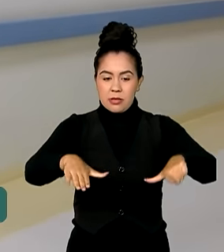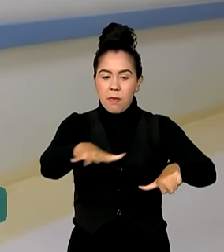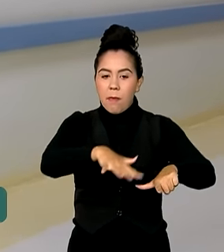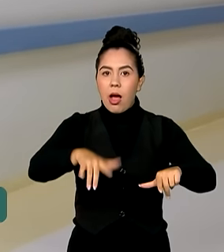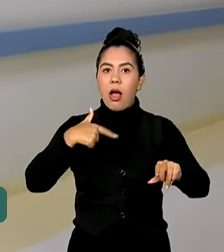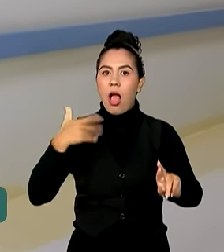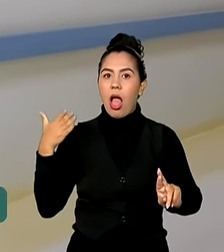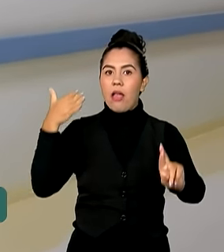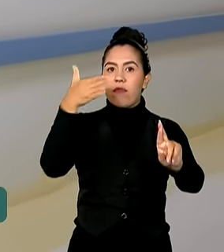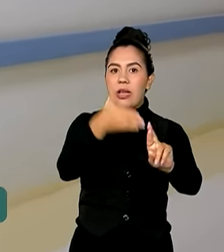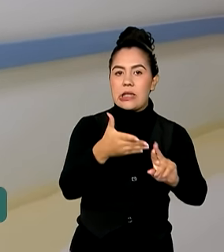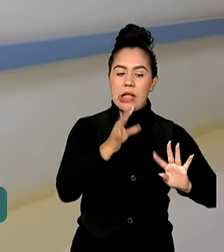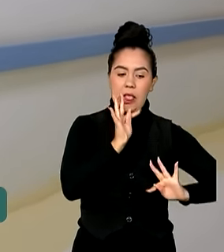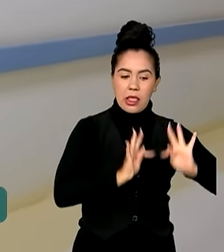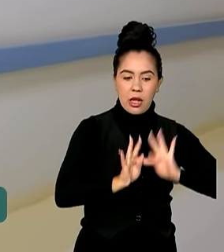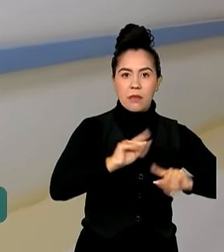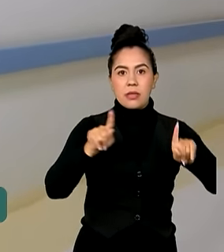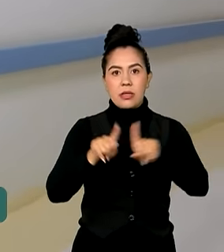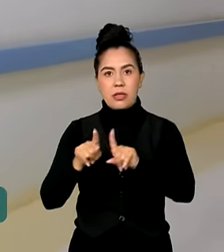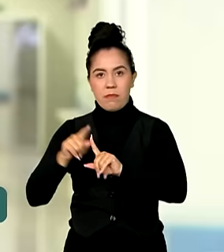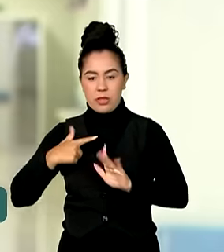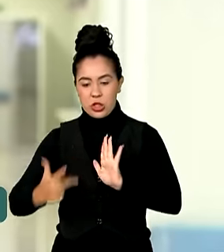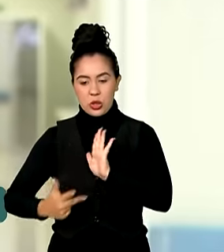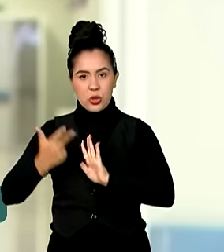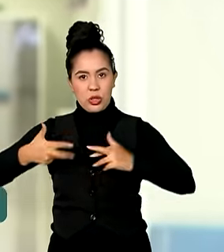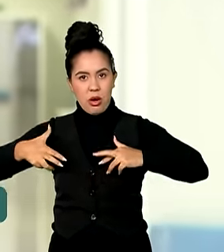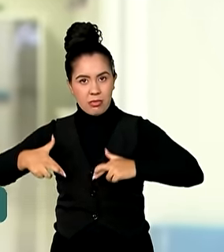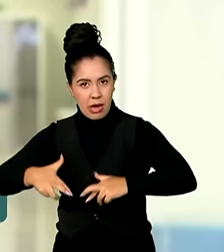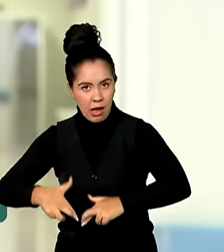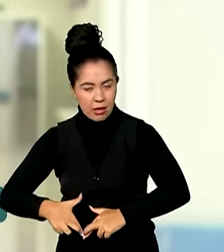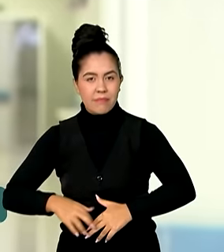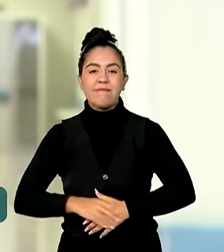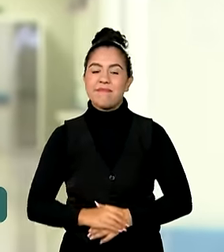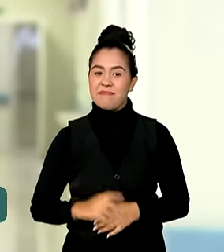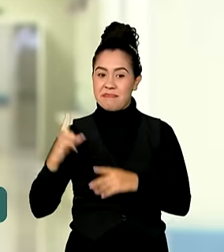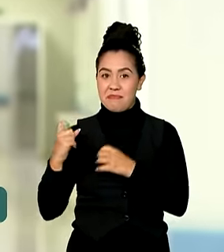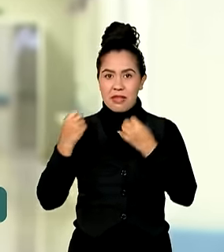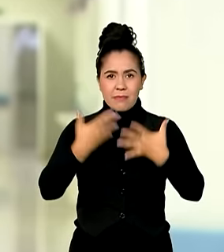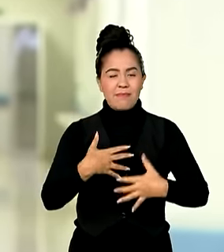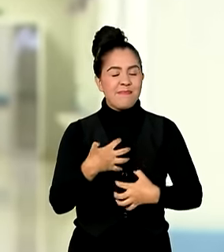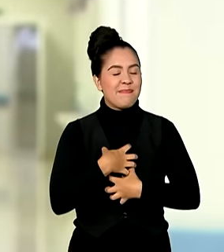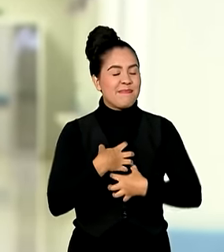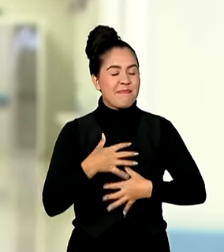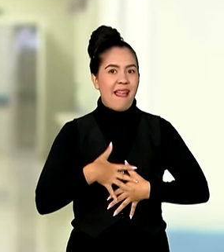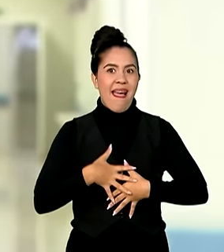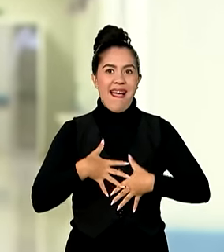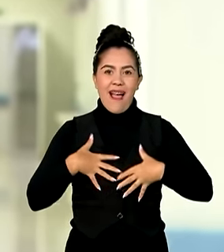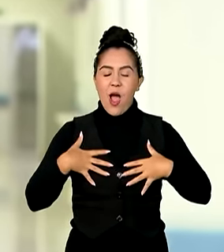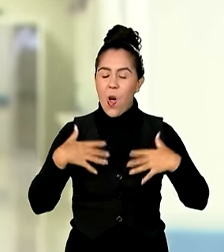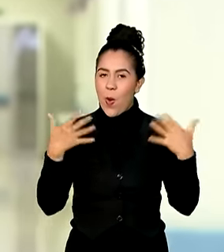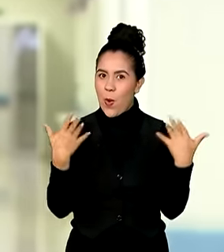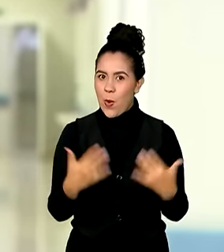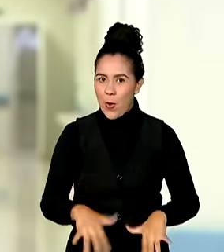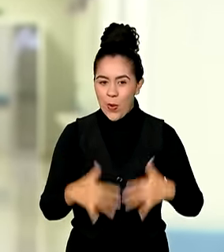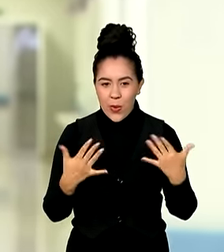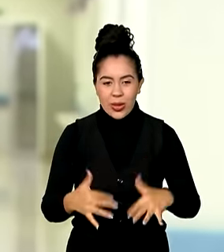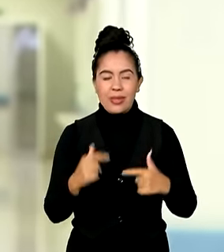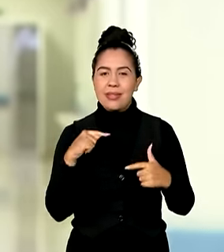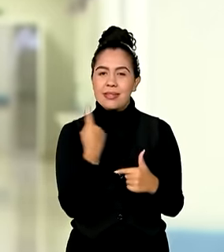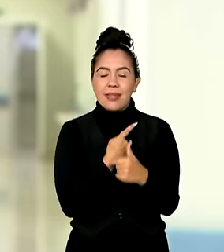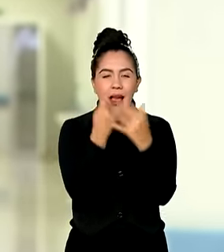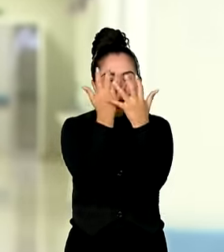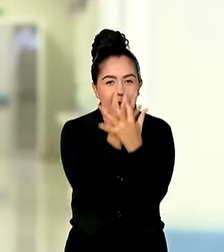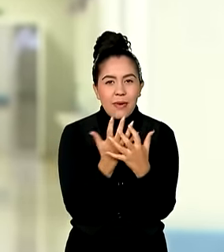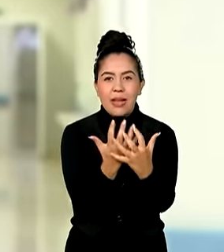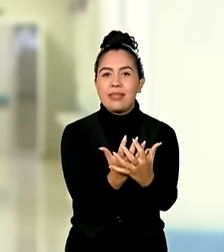tratamentos e cirurgias oncológicas. É com muita satisfação isso agora, a gente está vendo isso acontecer, essa paixão que a gente tem